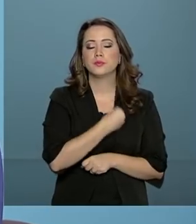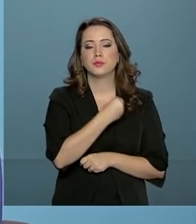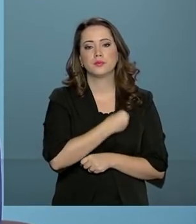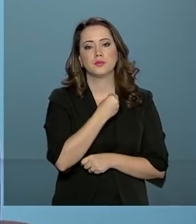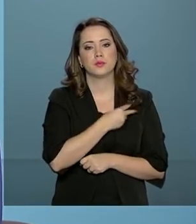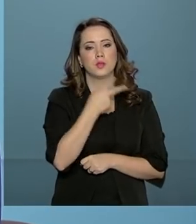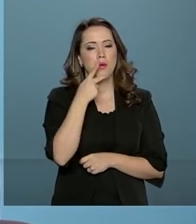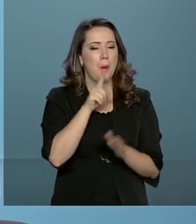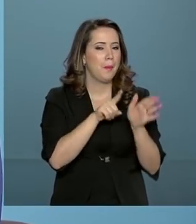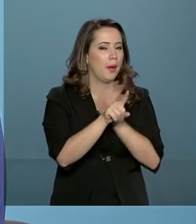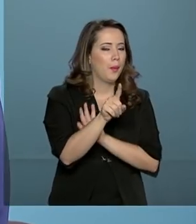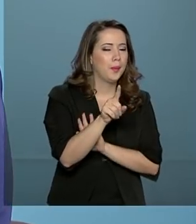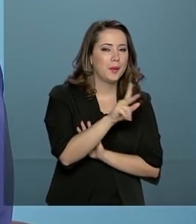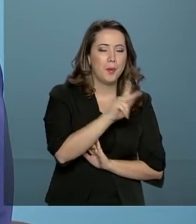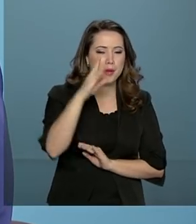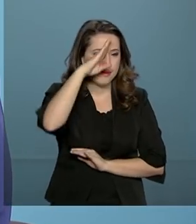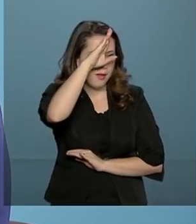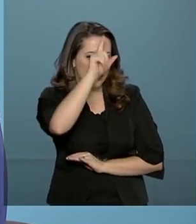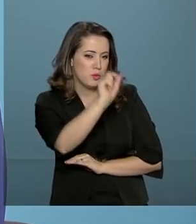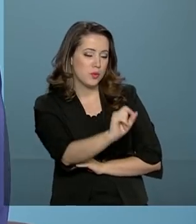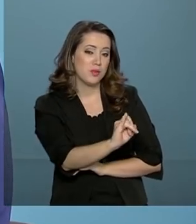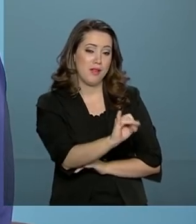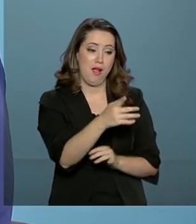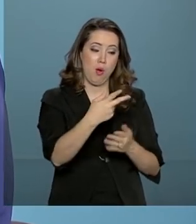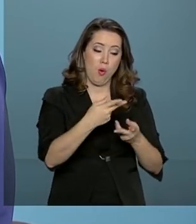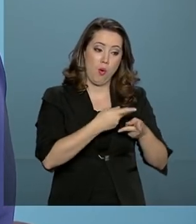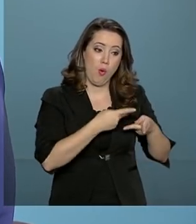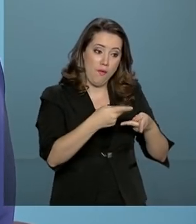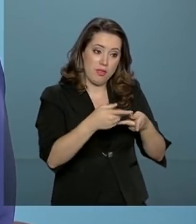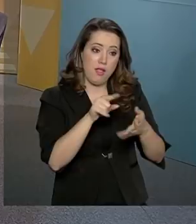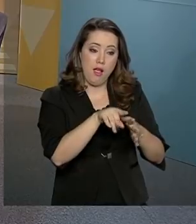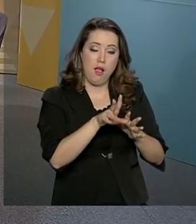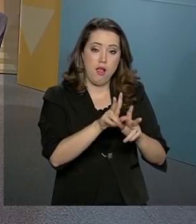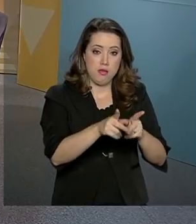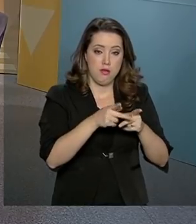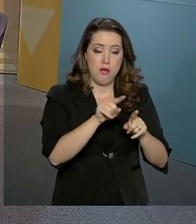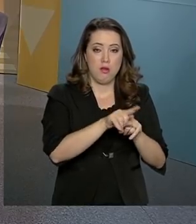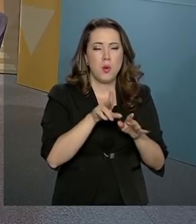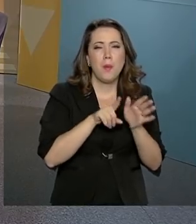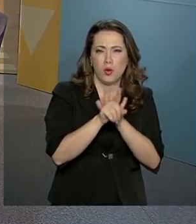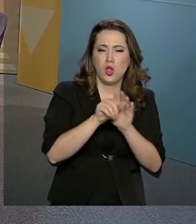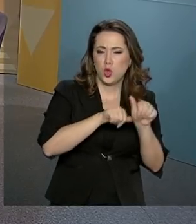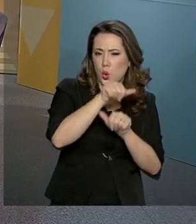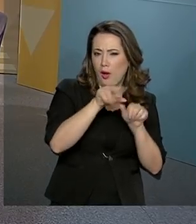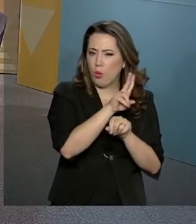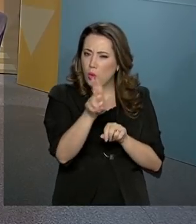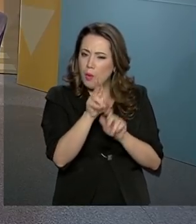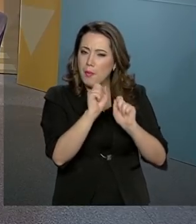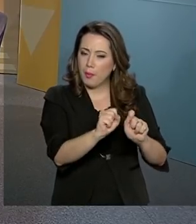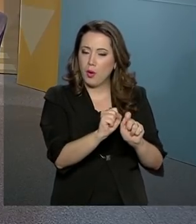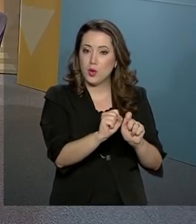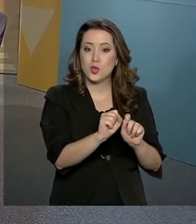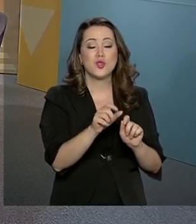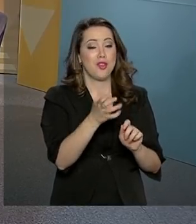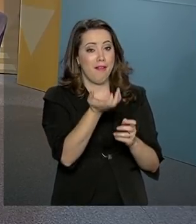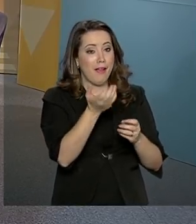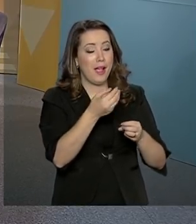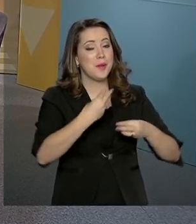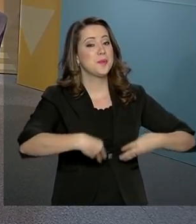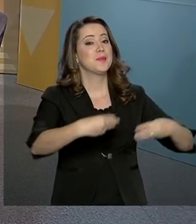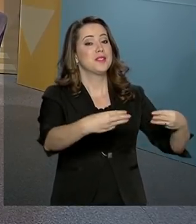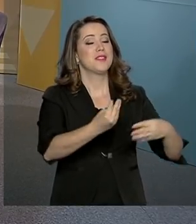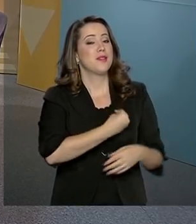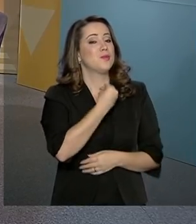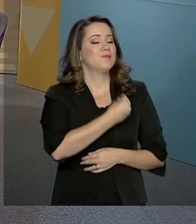Inclusive, eu perguntei ao presidente quando eu fui convidada para a pasta, eu posso trocar o nome do ministério? Não pode ser o ministério da vida e da alegria?